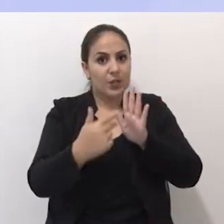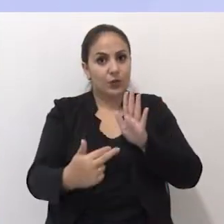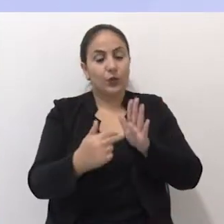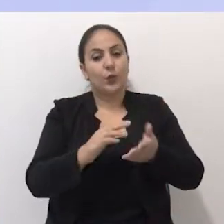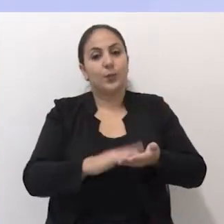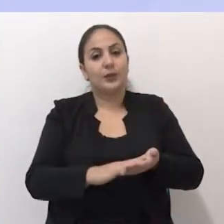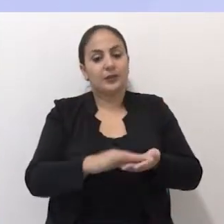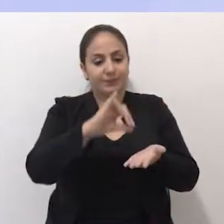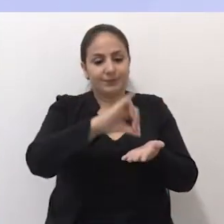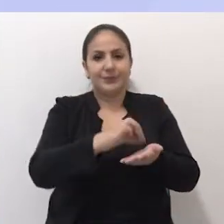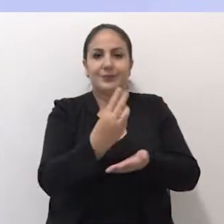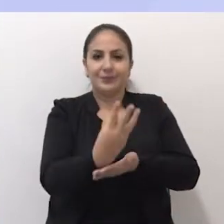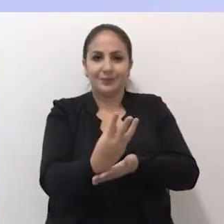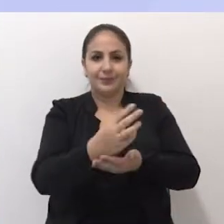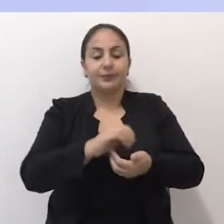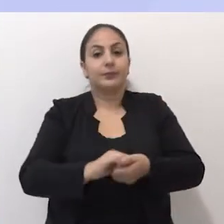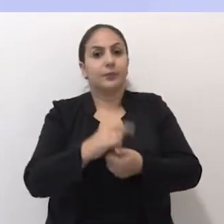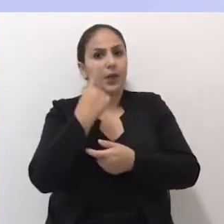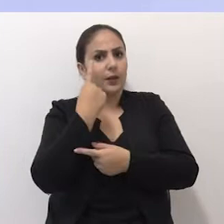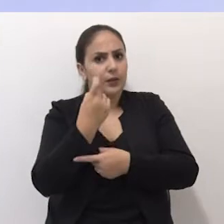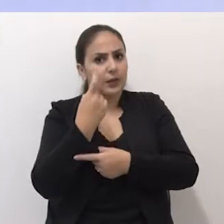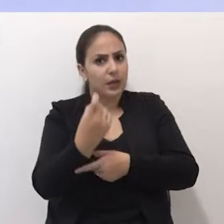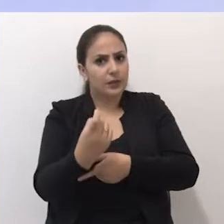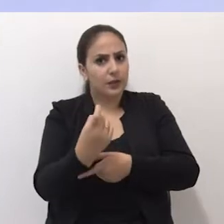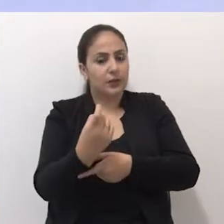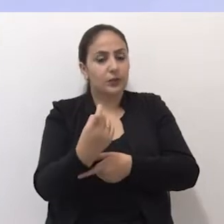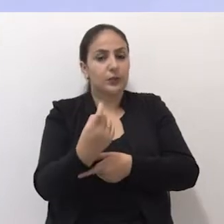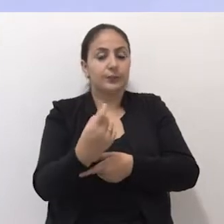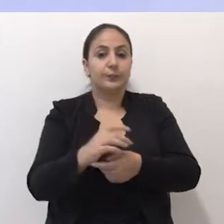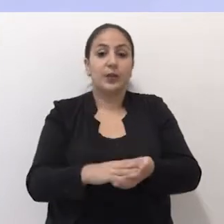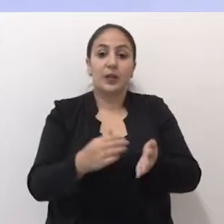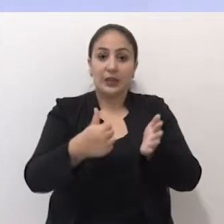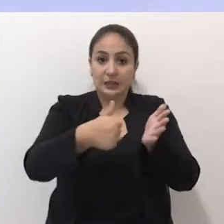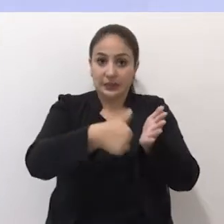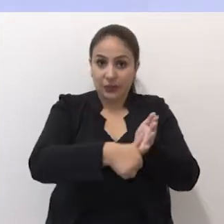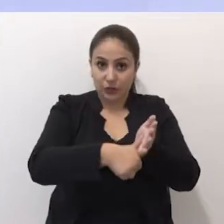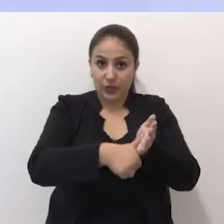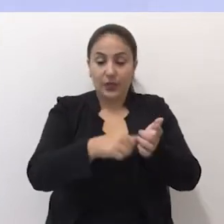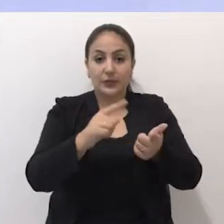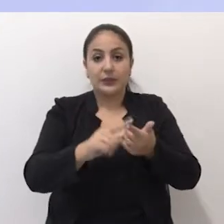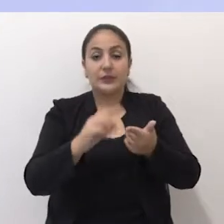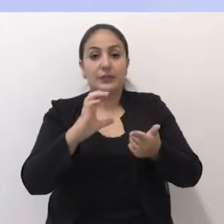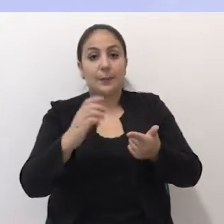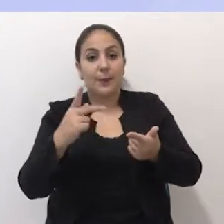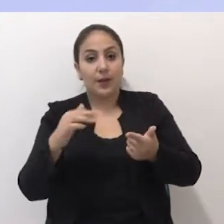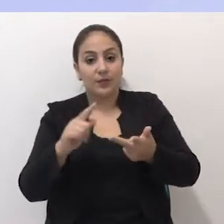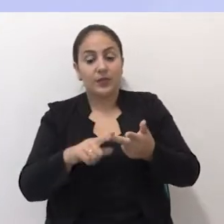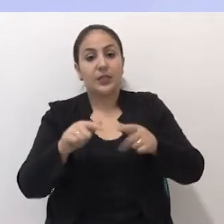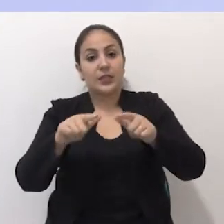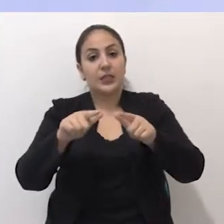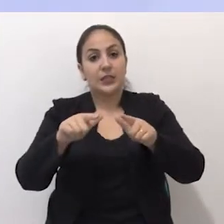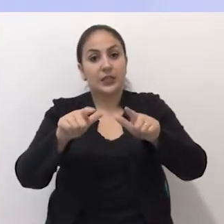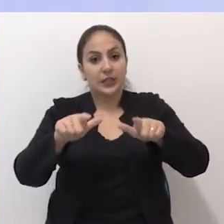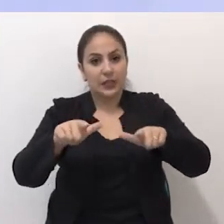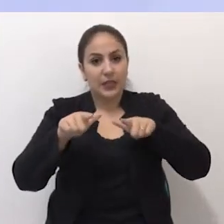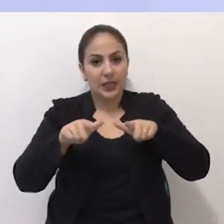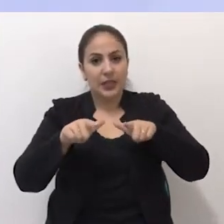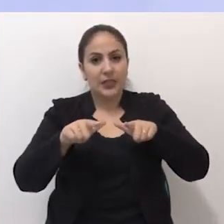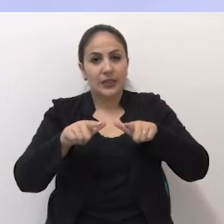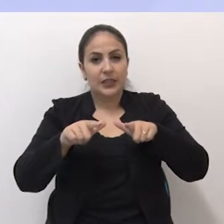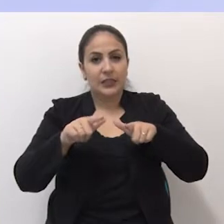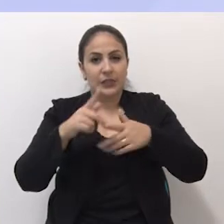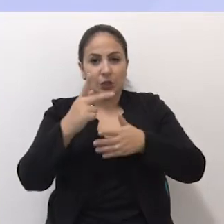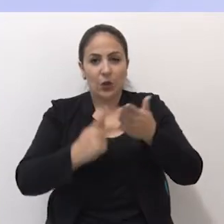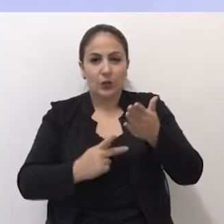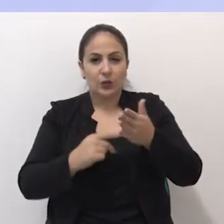Campus 3. Os interessados devem apresentar RG, CPF e histórico escolar de conclusão do ensino